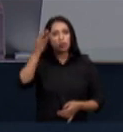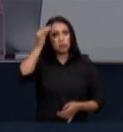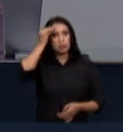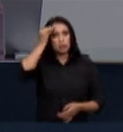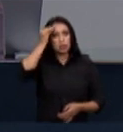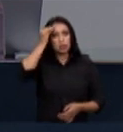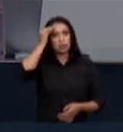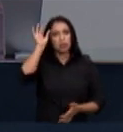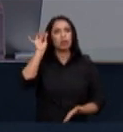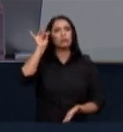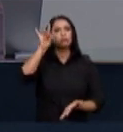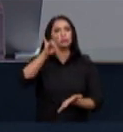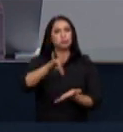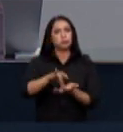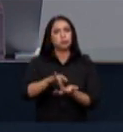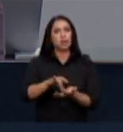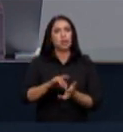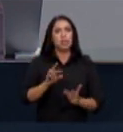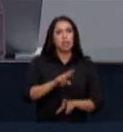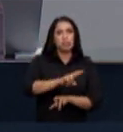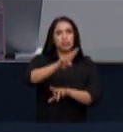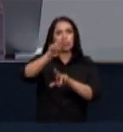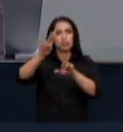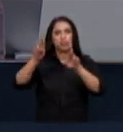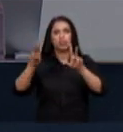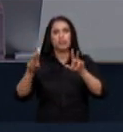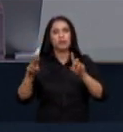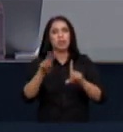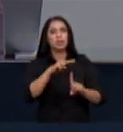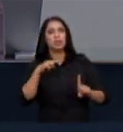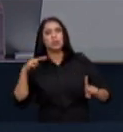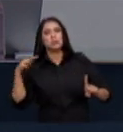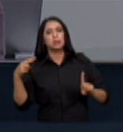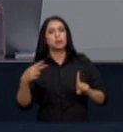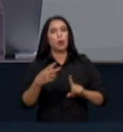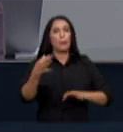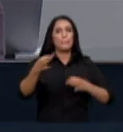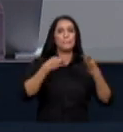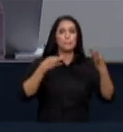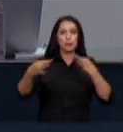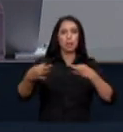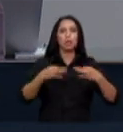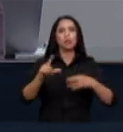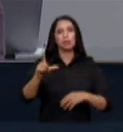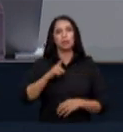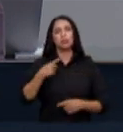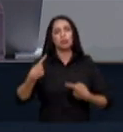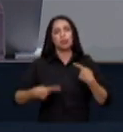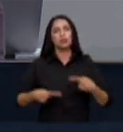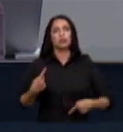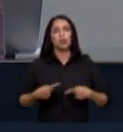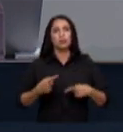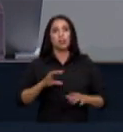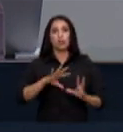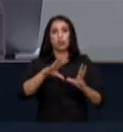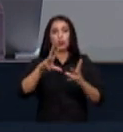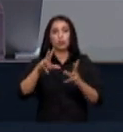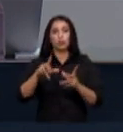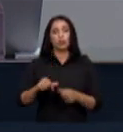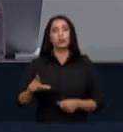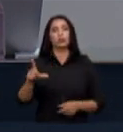fatos e as diferentes perspectivas que o debate envolve o mundo